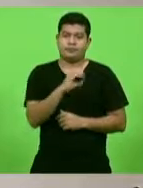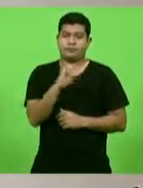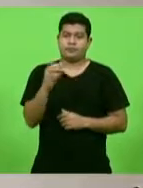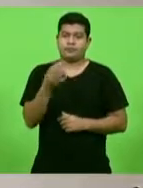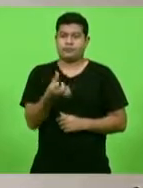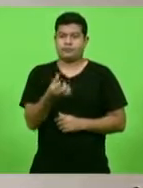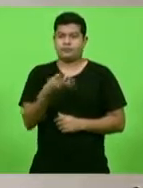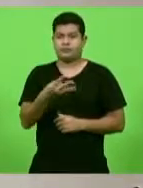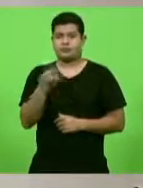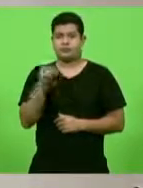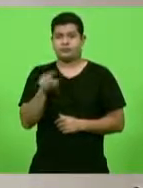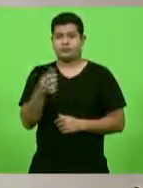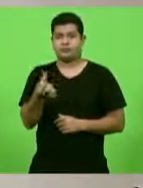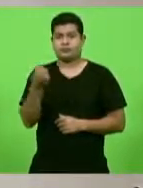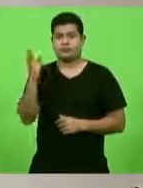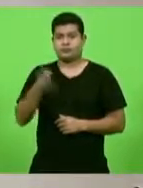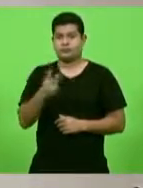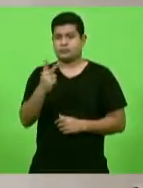.6 2021.